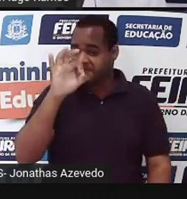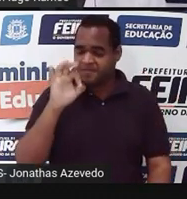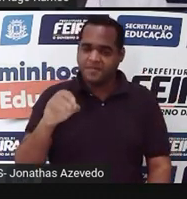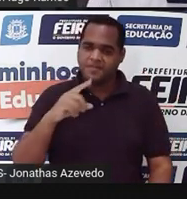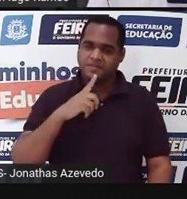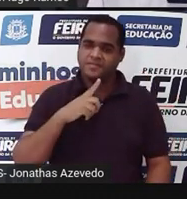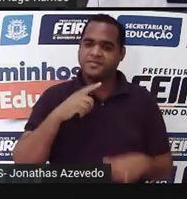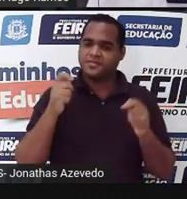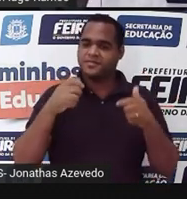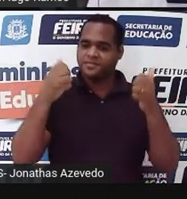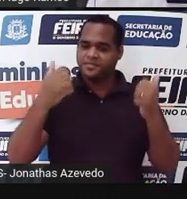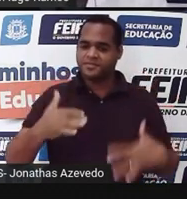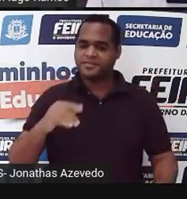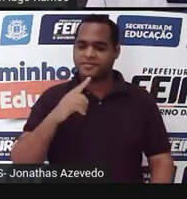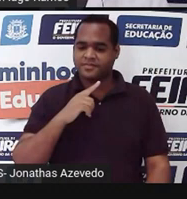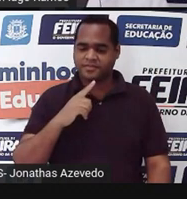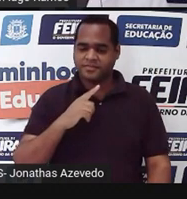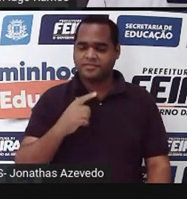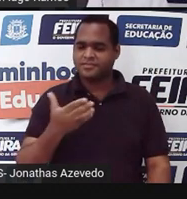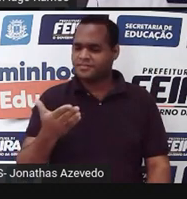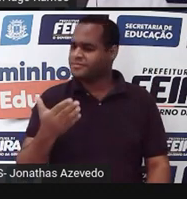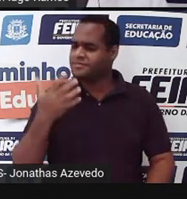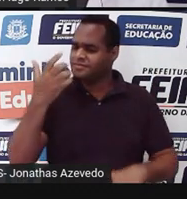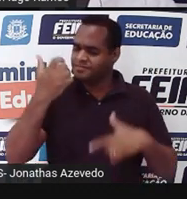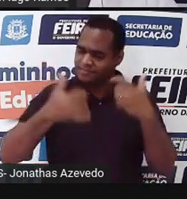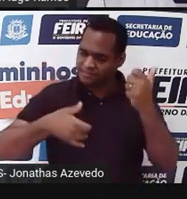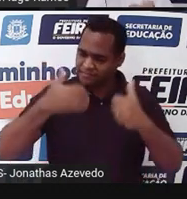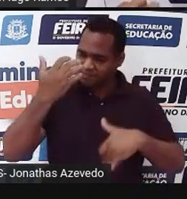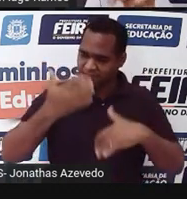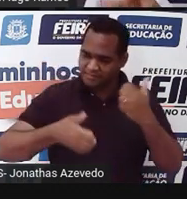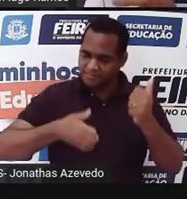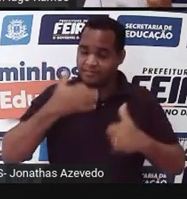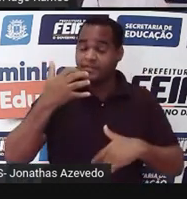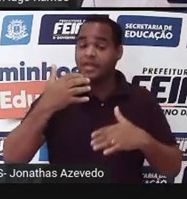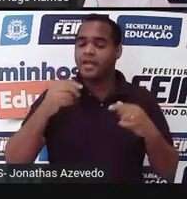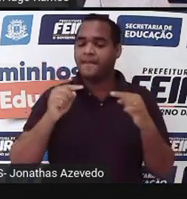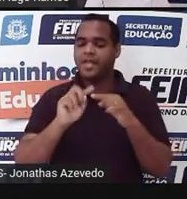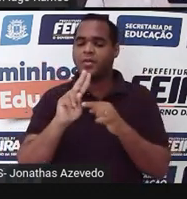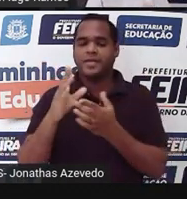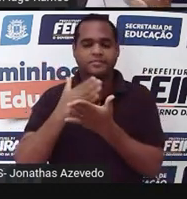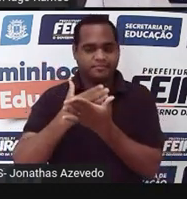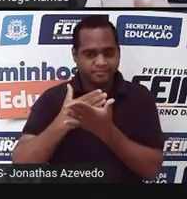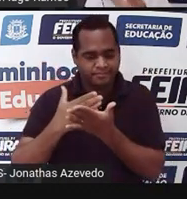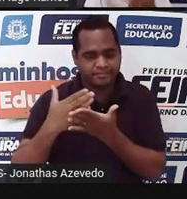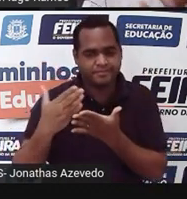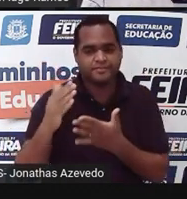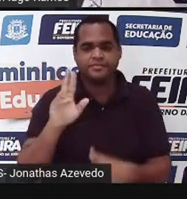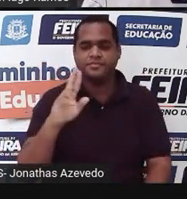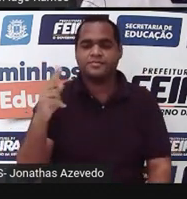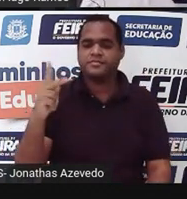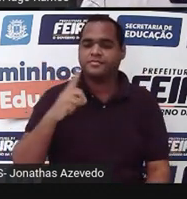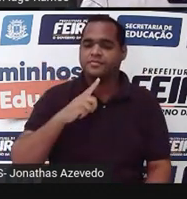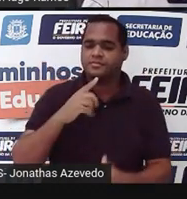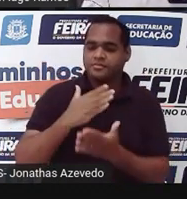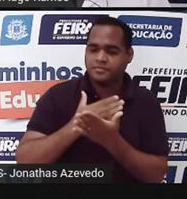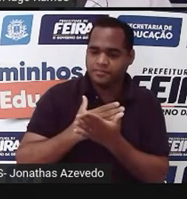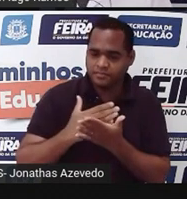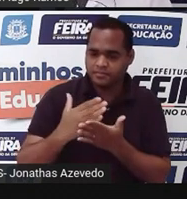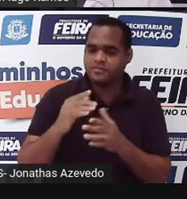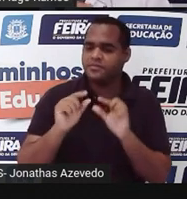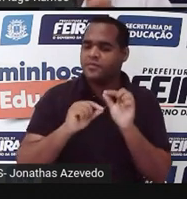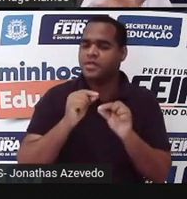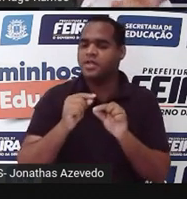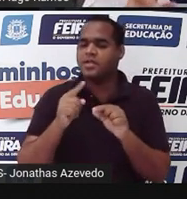E eu gosto sempre de explicar porcentagem a partir do nome, tá? Esse nome porcentagem, que a gente